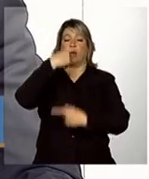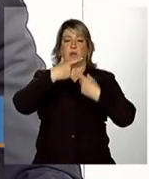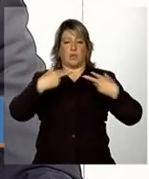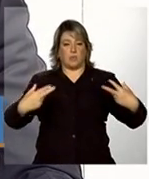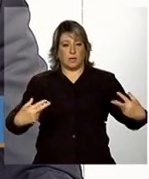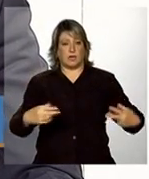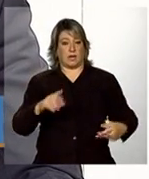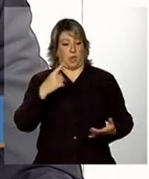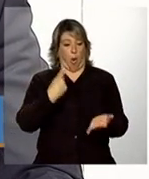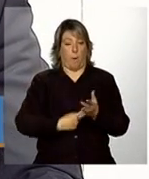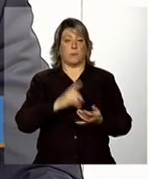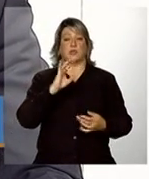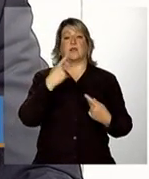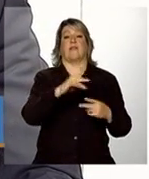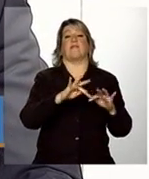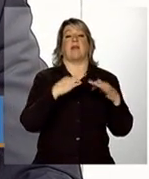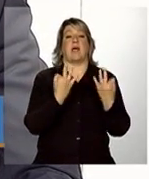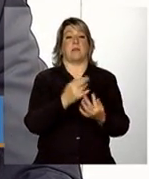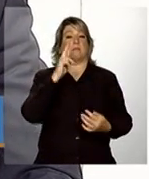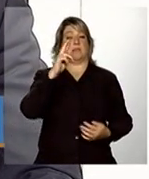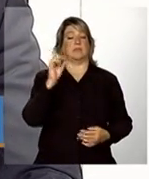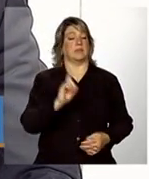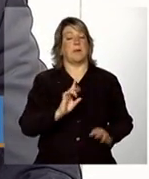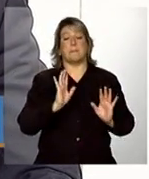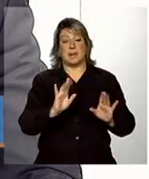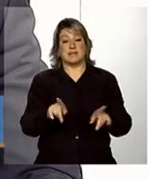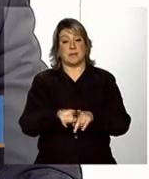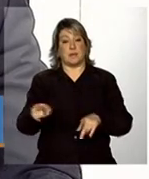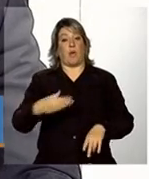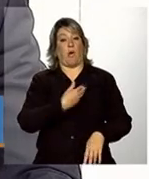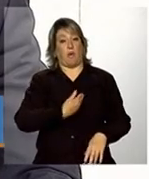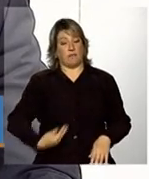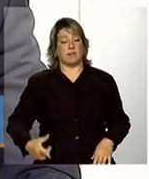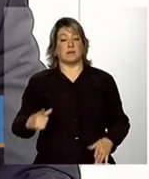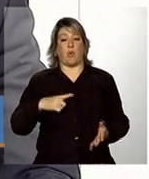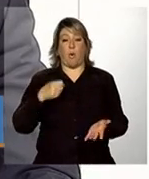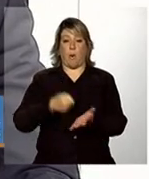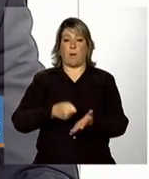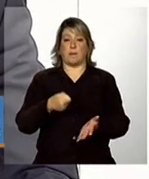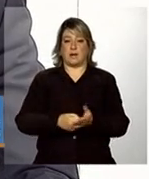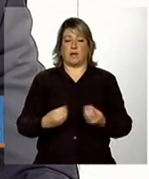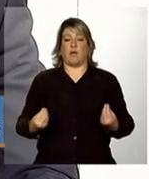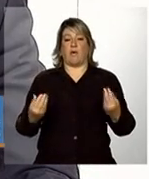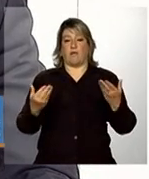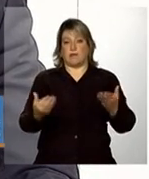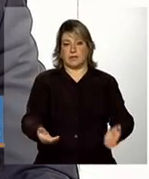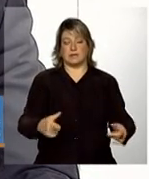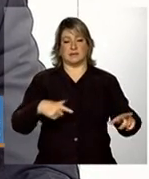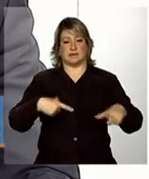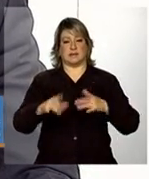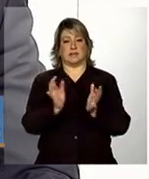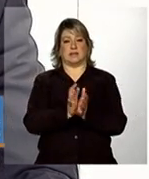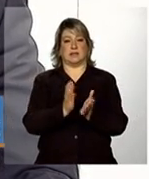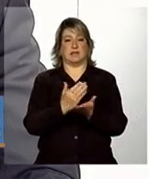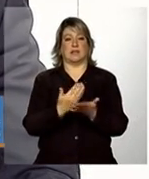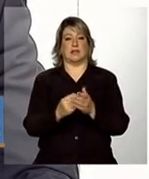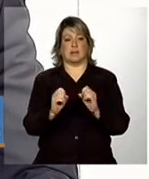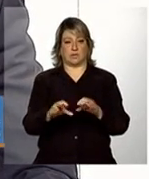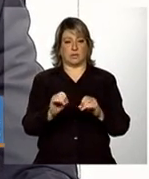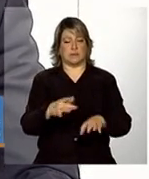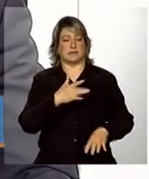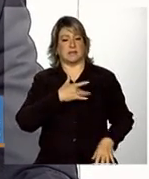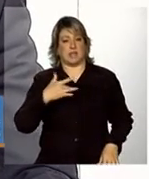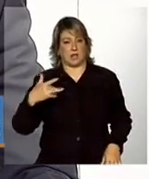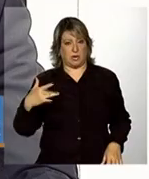ressaltar isso porque o Estado tem a obrigação de oferecer serviços na área de educação, saúde e assistência